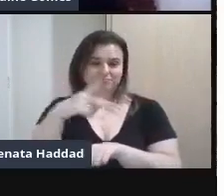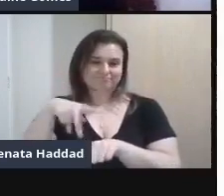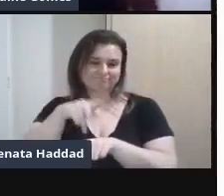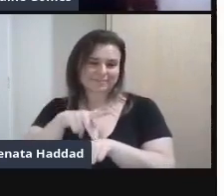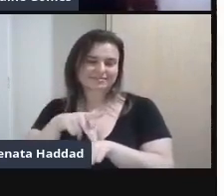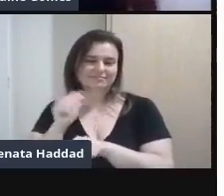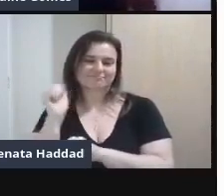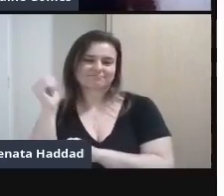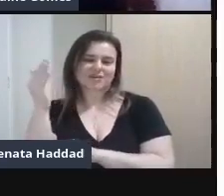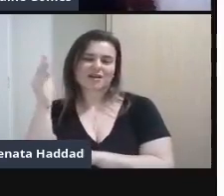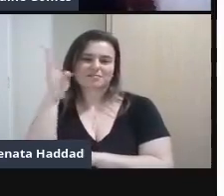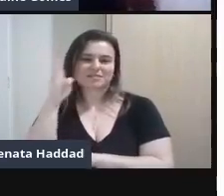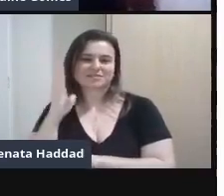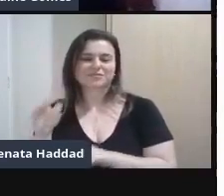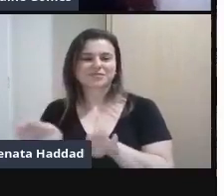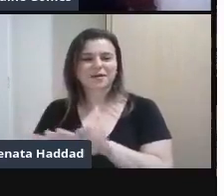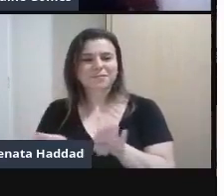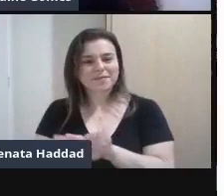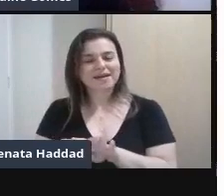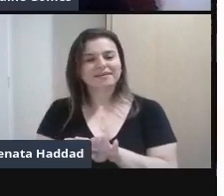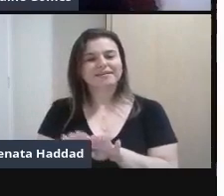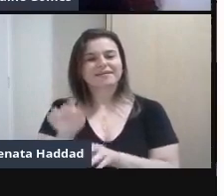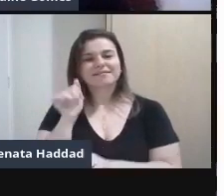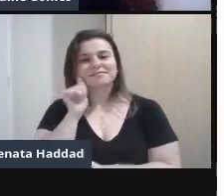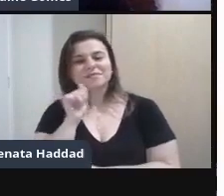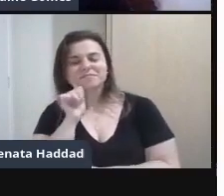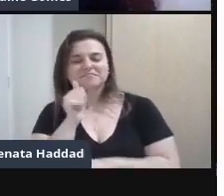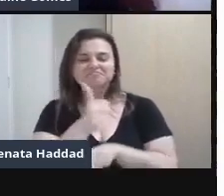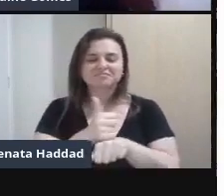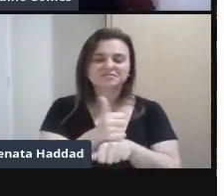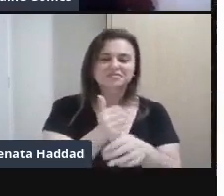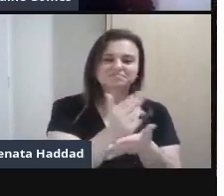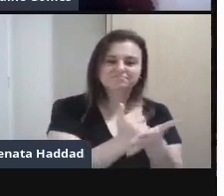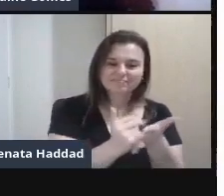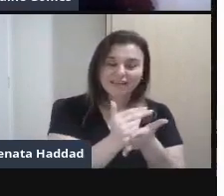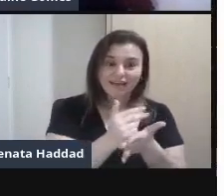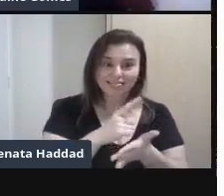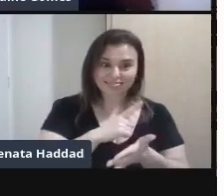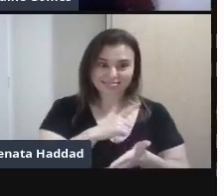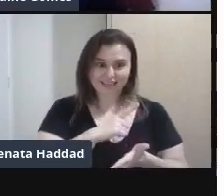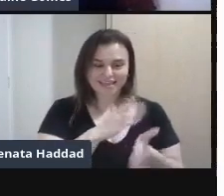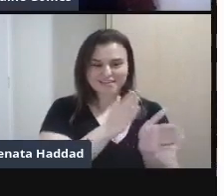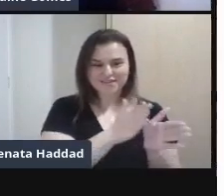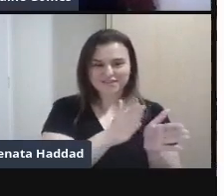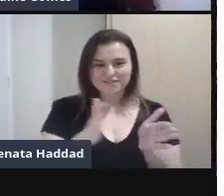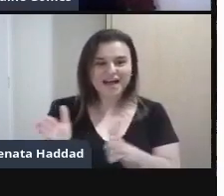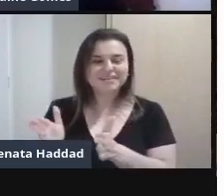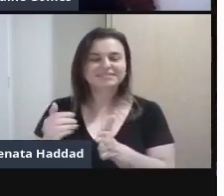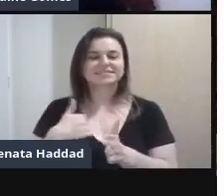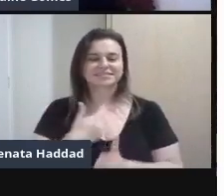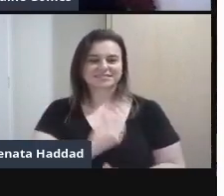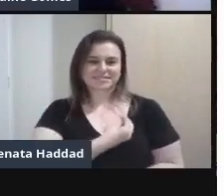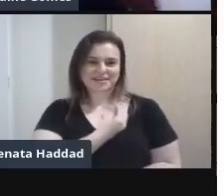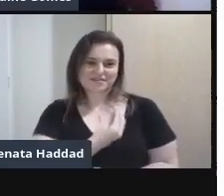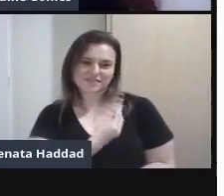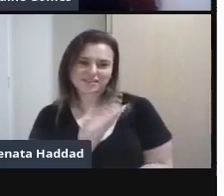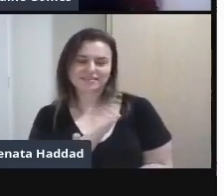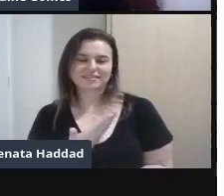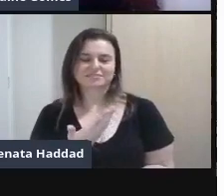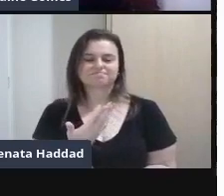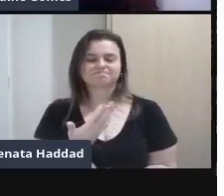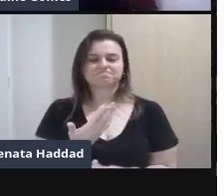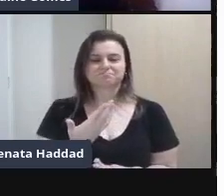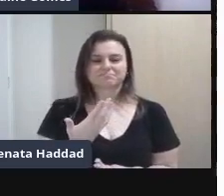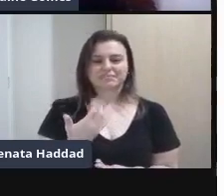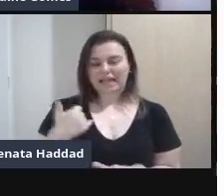artista Em diversas Em diversas fases Da sua vida Diversas fases Faixas etárias Digamos